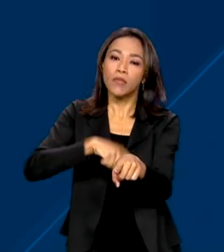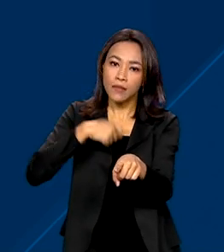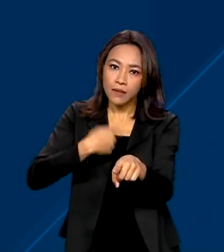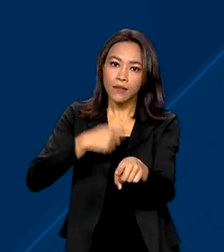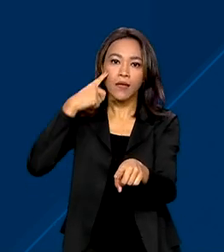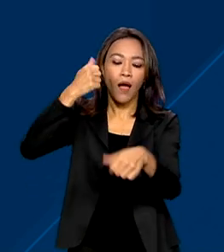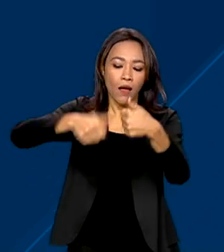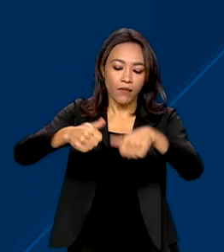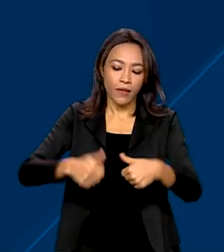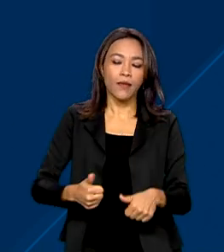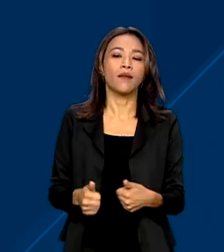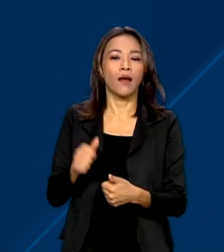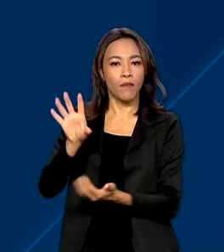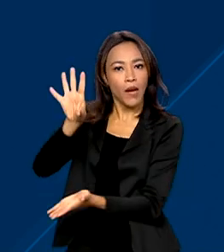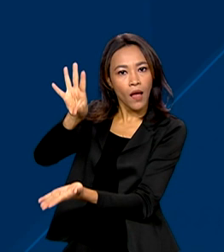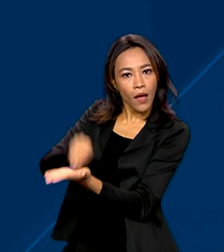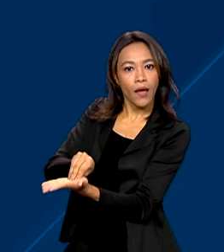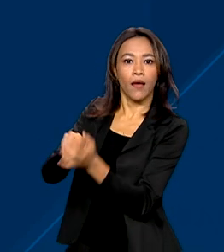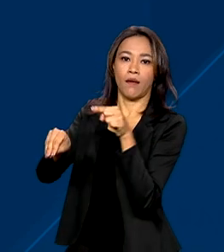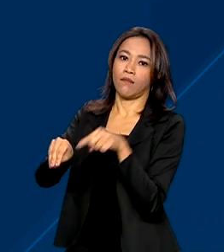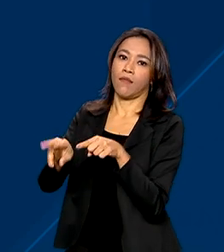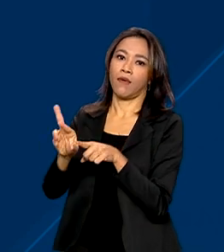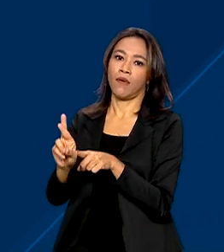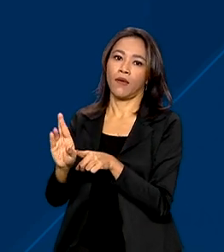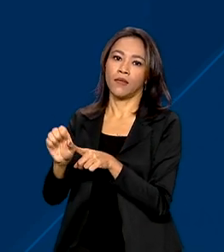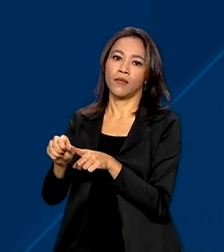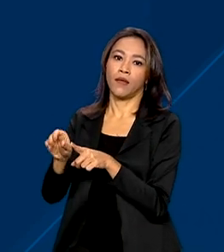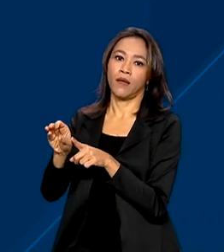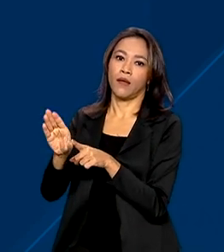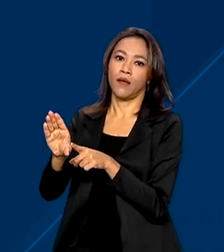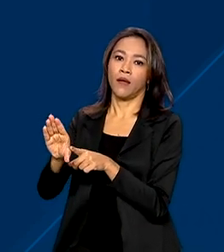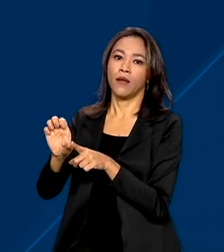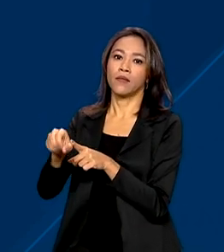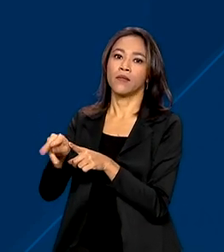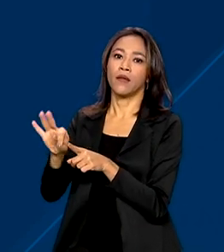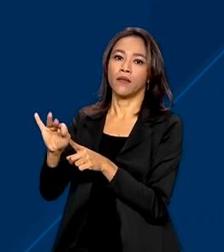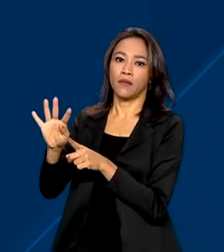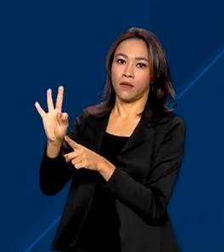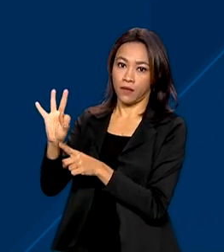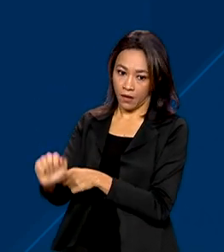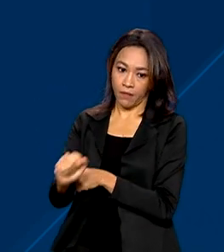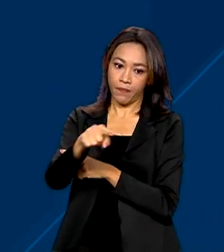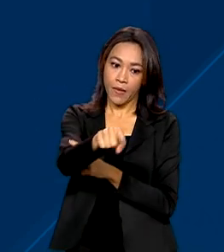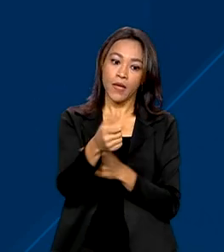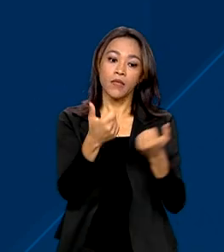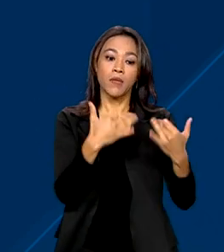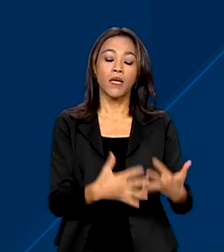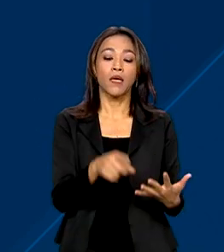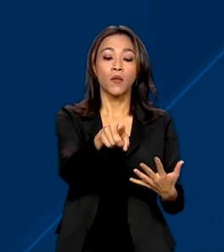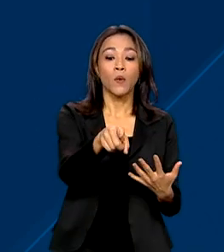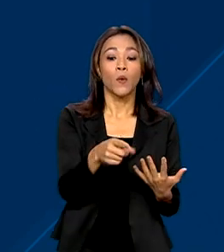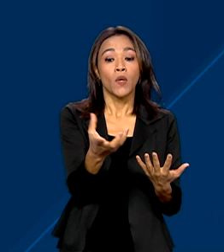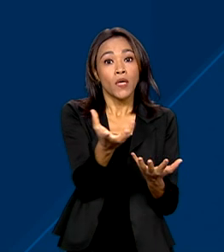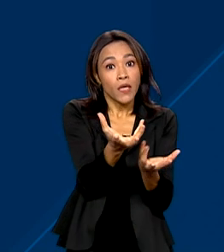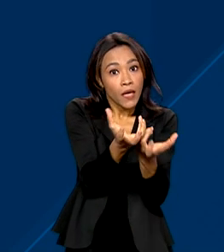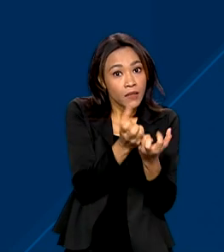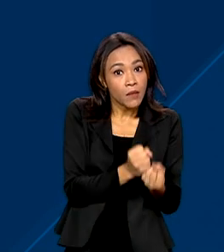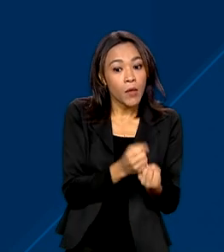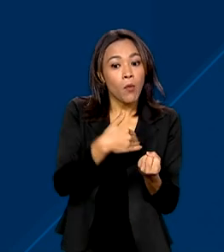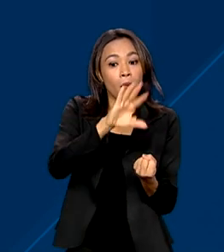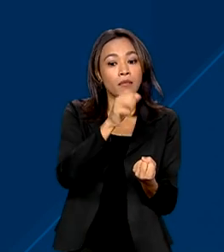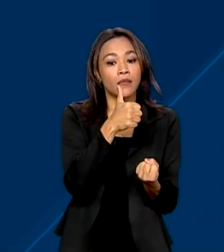avaliadas pela Receita. Para a atividade rural, o valor bruto anual dos contribuintes que arrecadaram mais de R